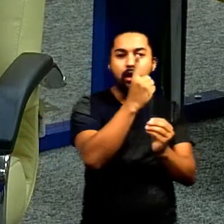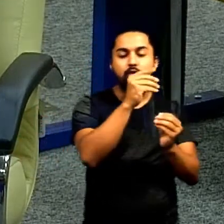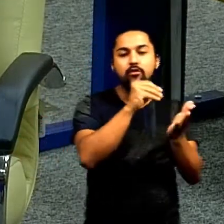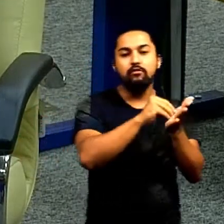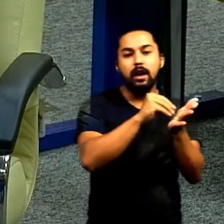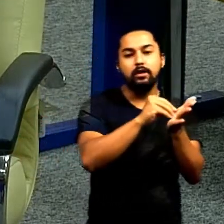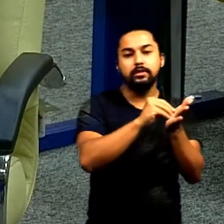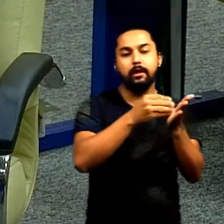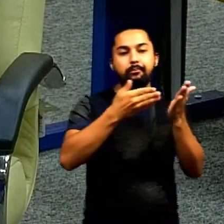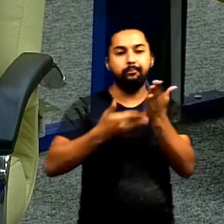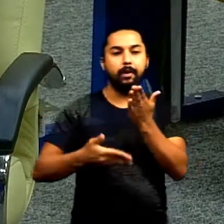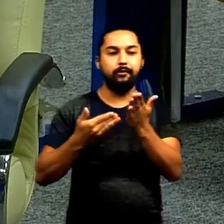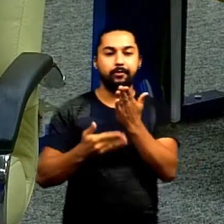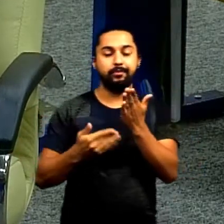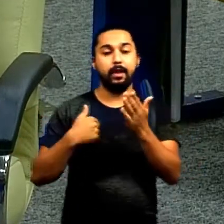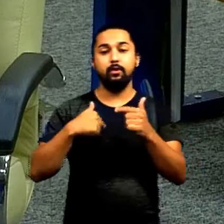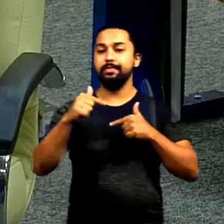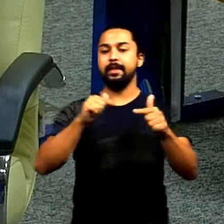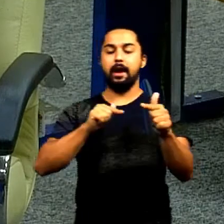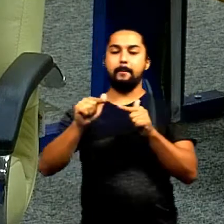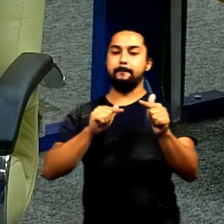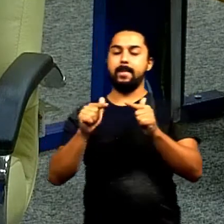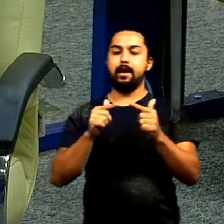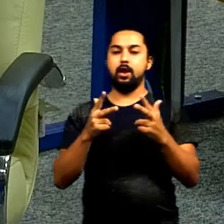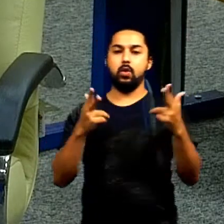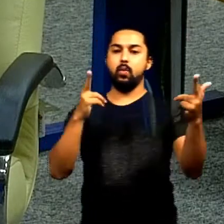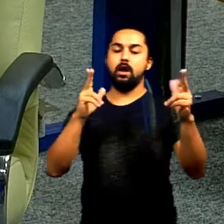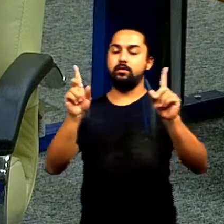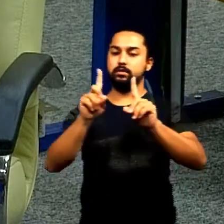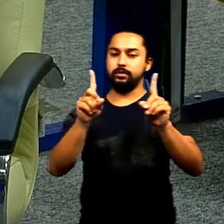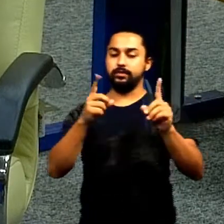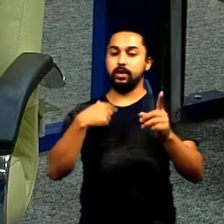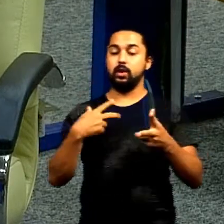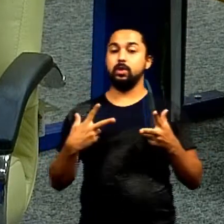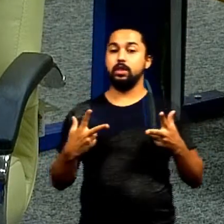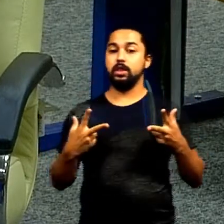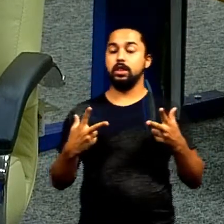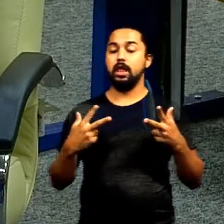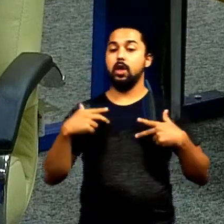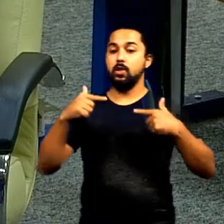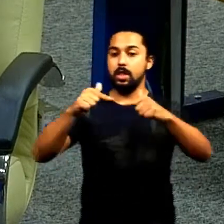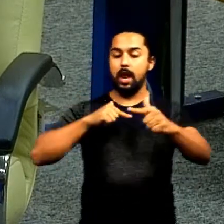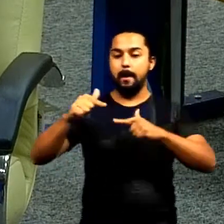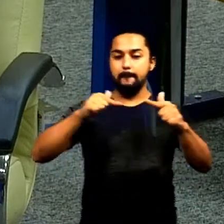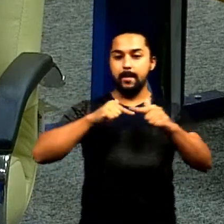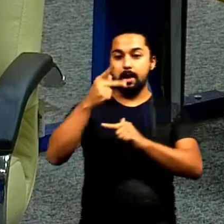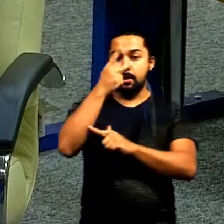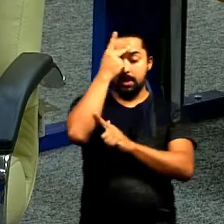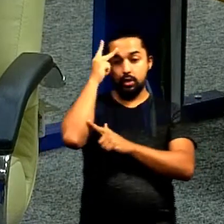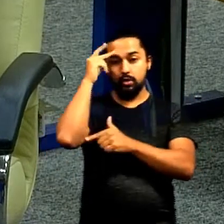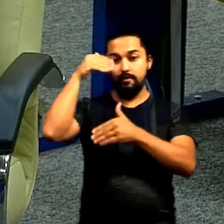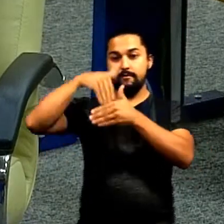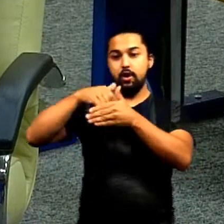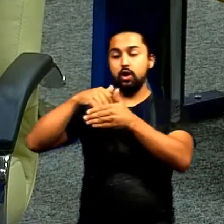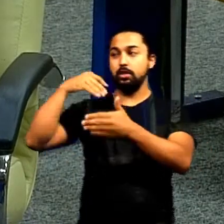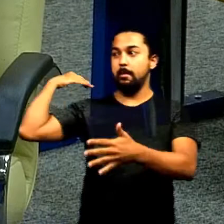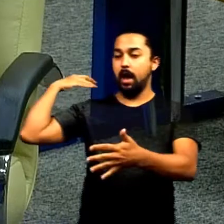e eu não tenho esse tipo de trabalho eu não trabalho com esse eleitor eu trabalho com eleitor que me acompanha desde 88